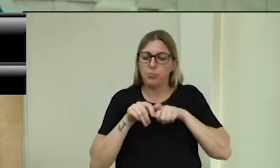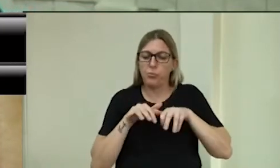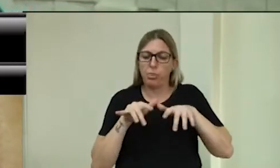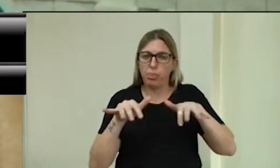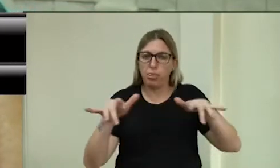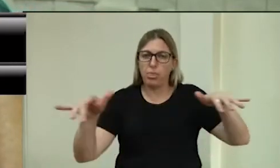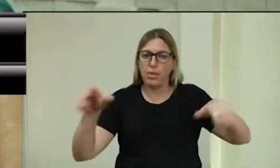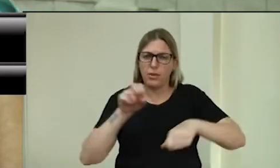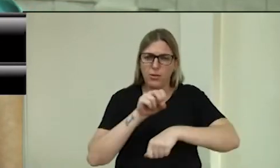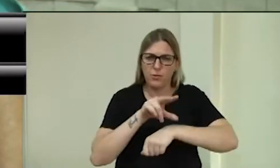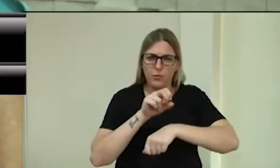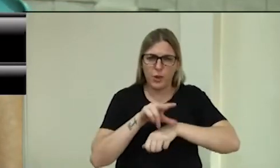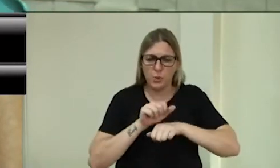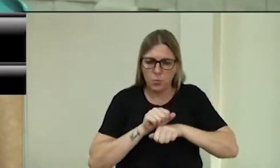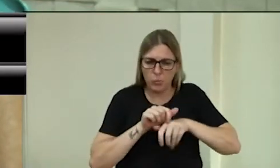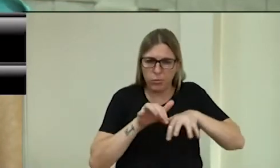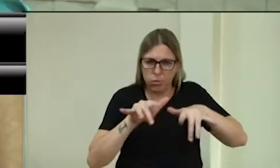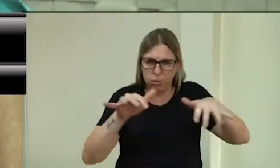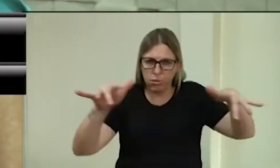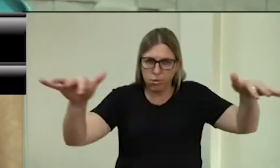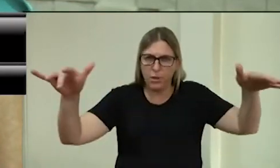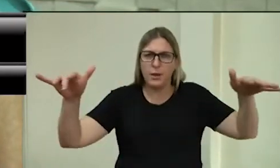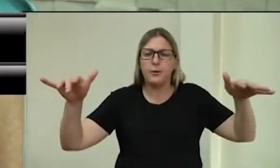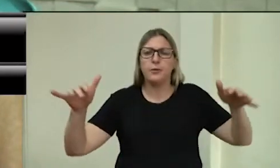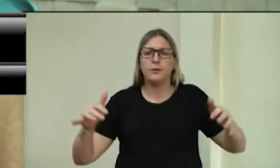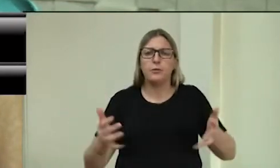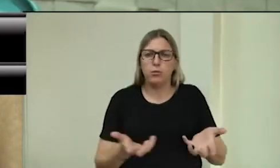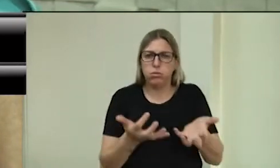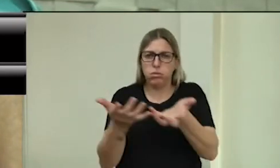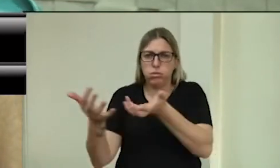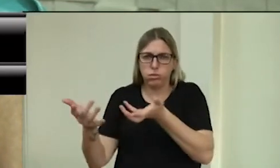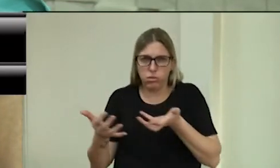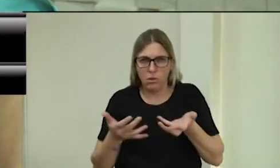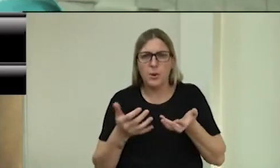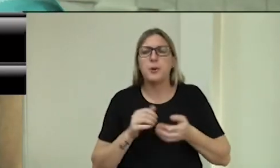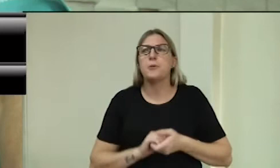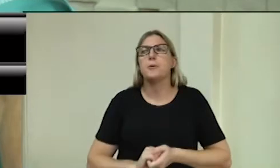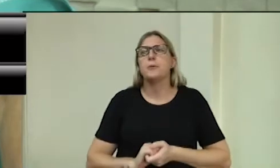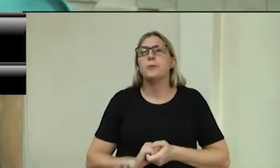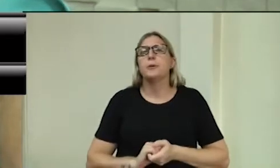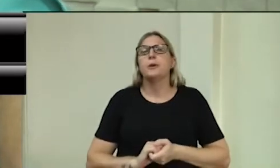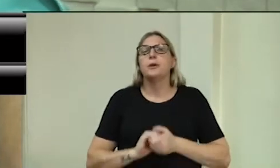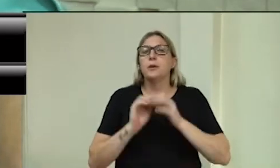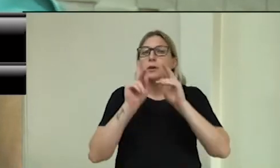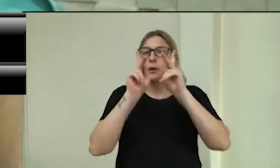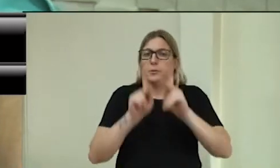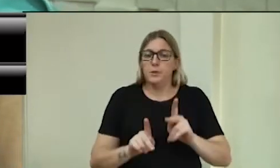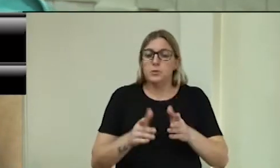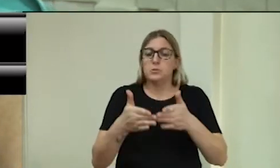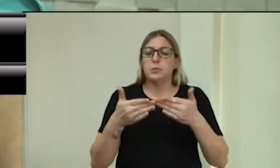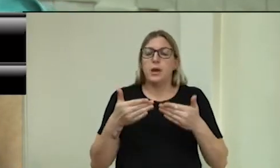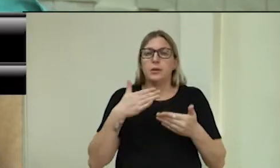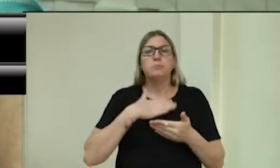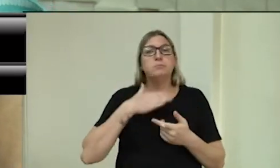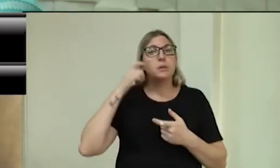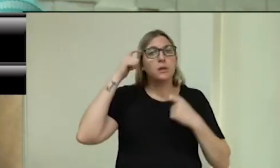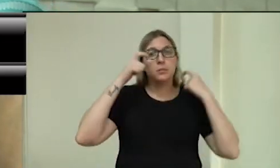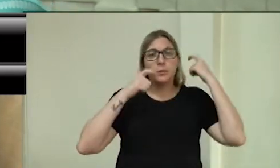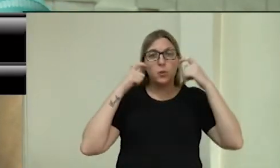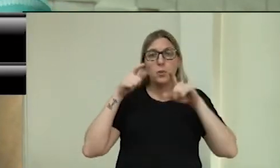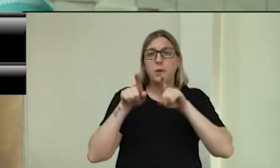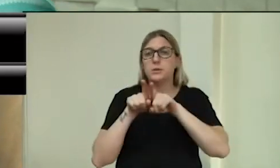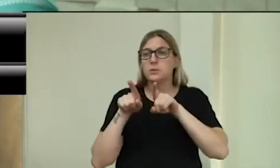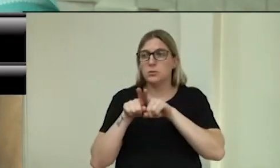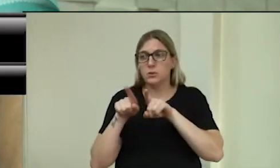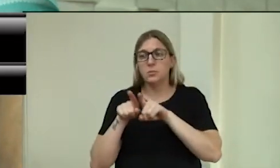problema da dengue. Então, assim, é uma preocupação minha, mas acho que é de todo o nosso governo municipal, que é a questão, além do